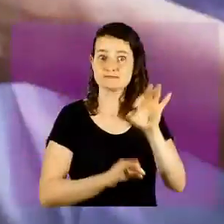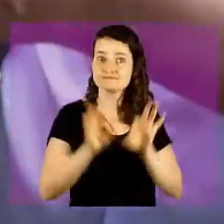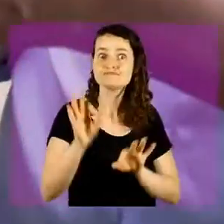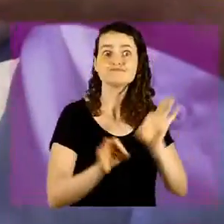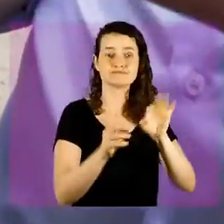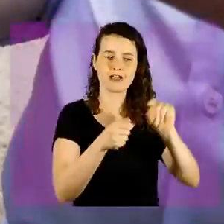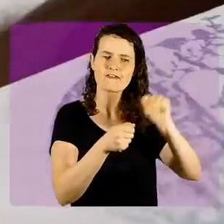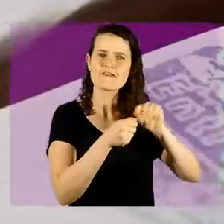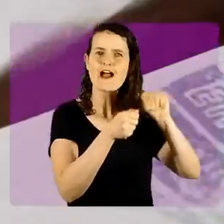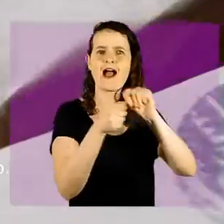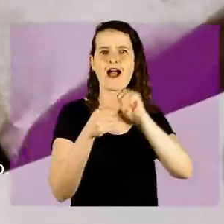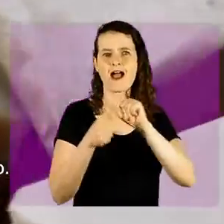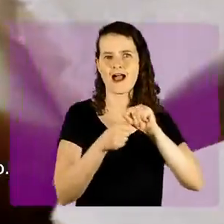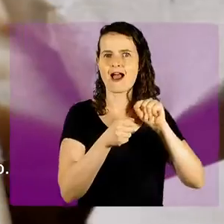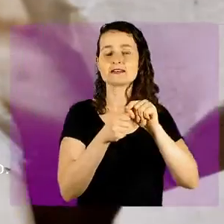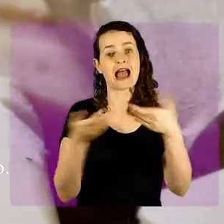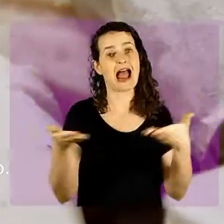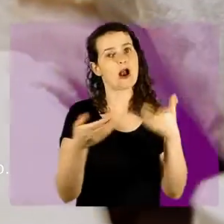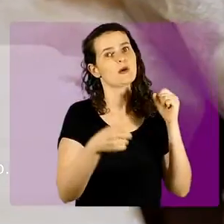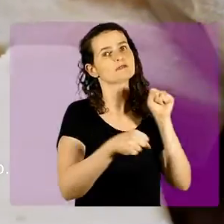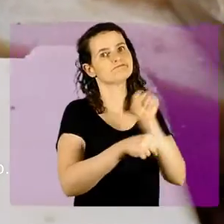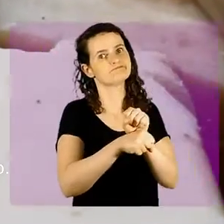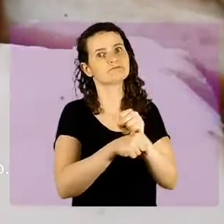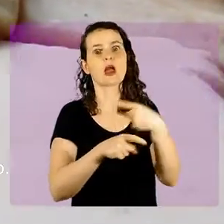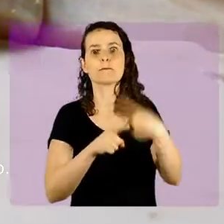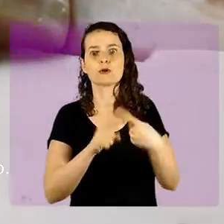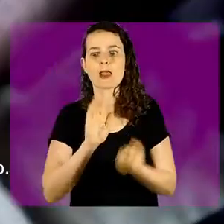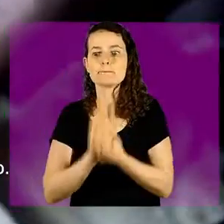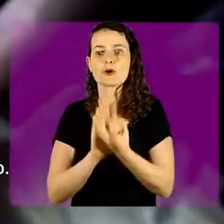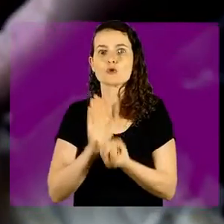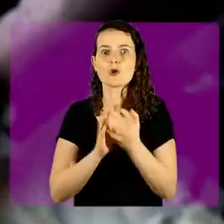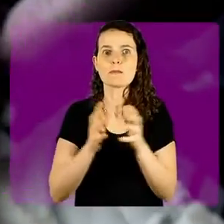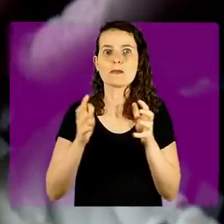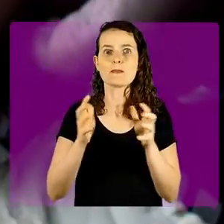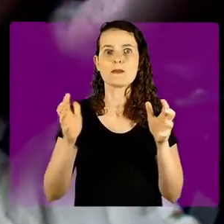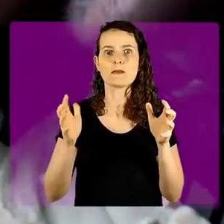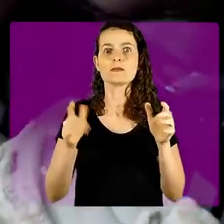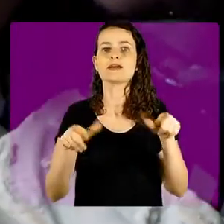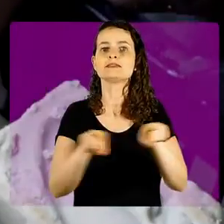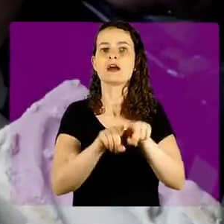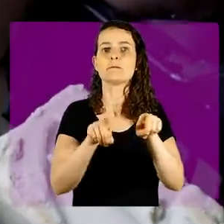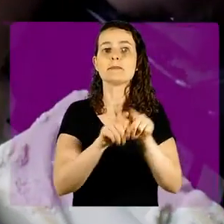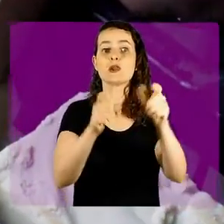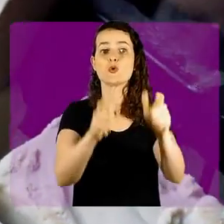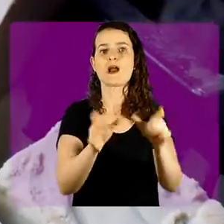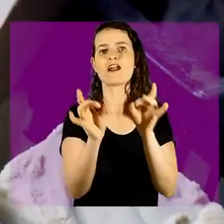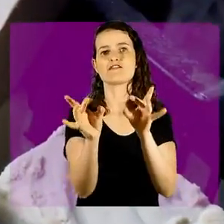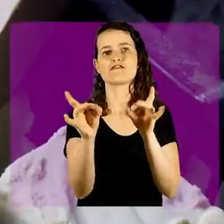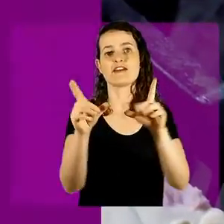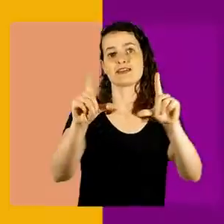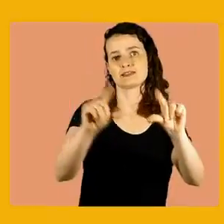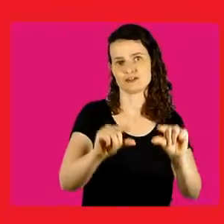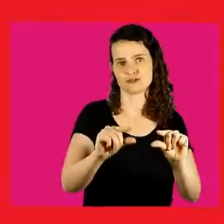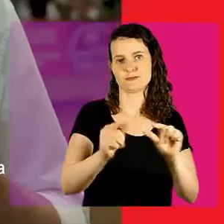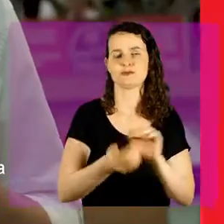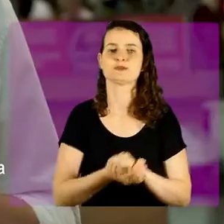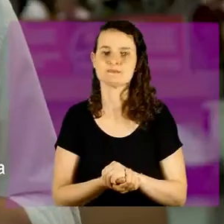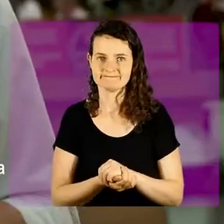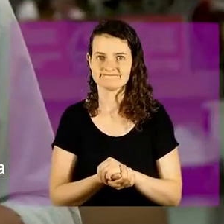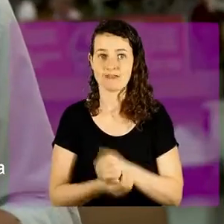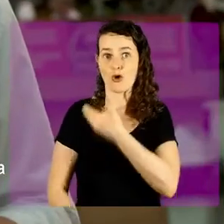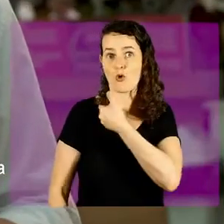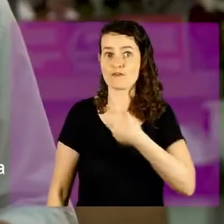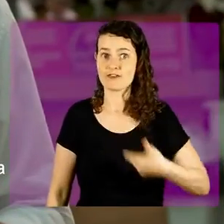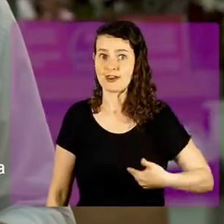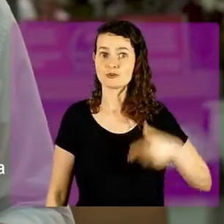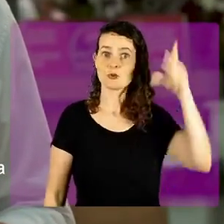Nós demos uma parada porque acumulou muito. Os pontos de venda deram uma caída, então... No nosso